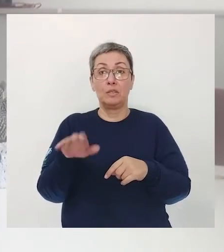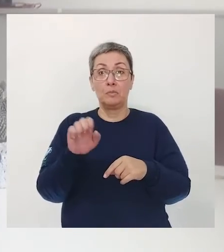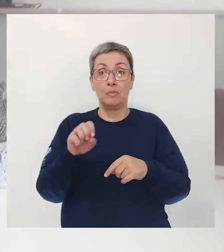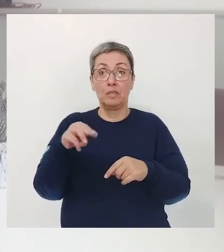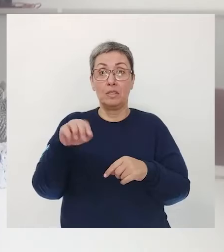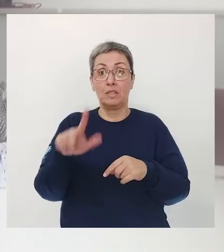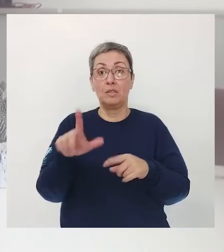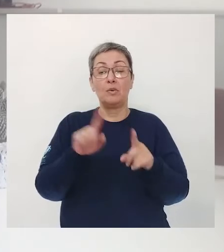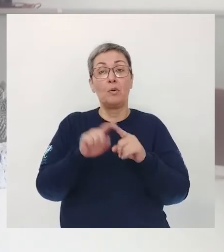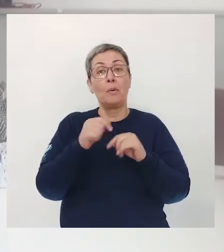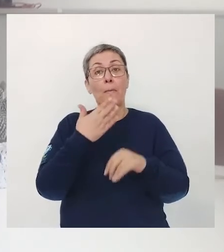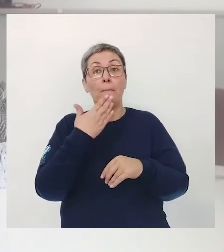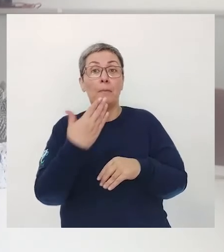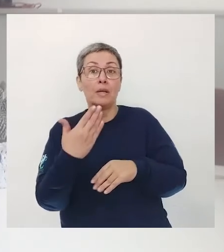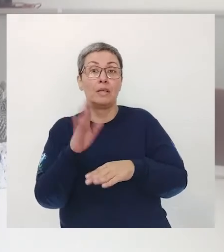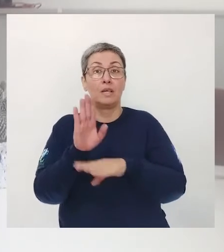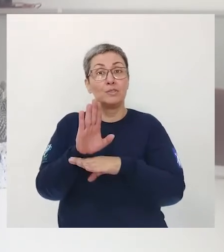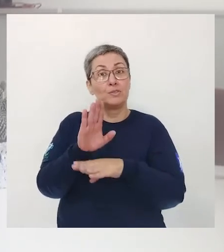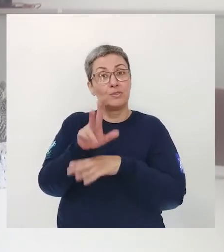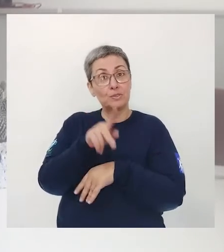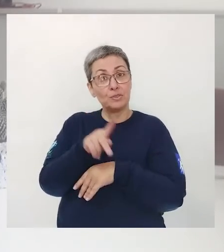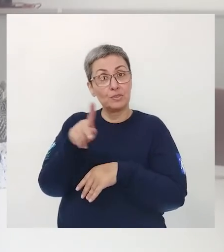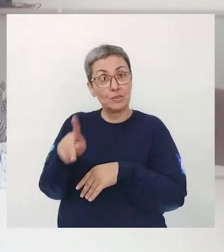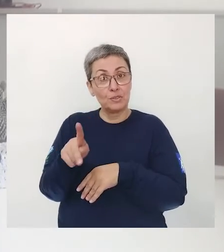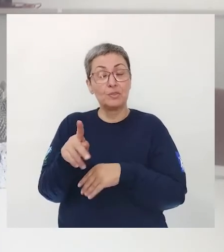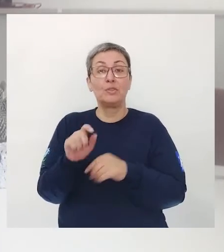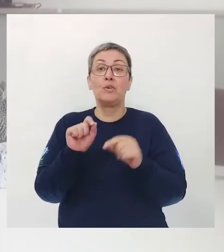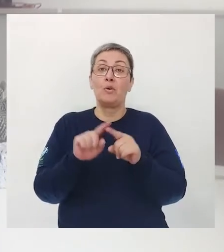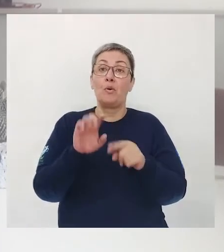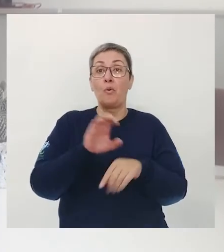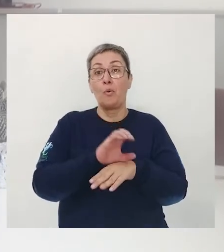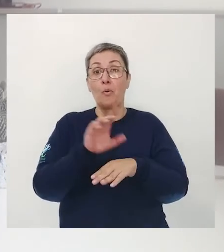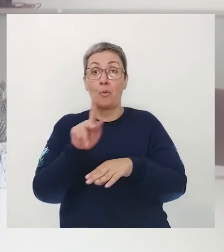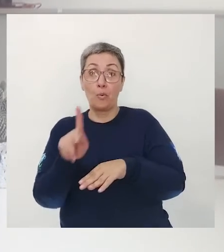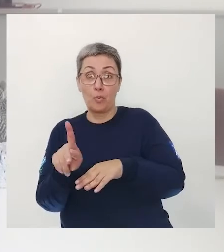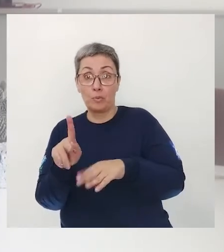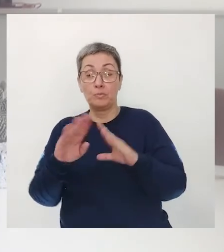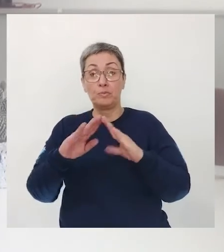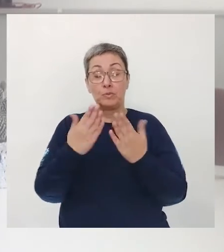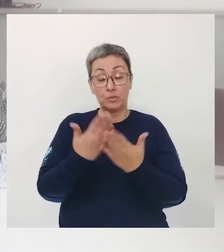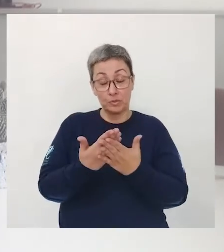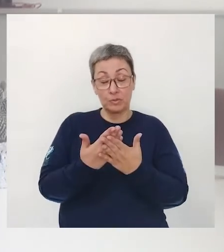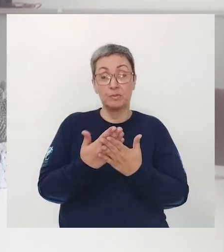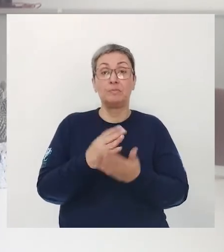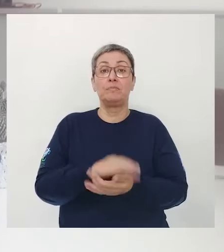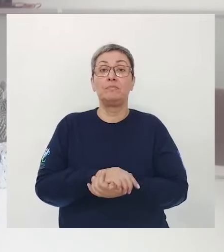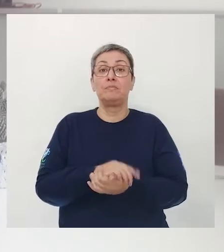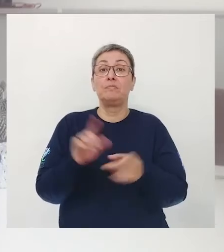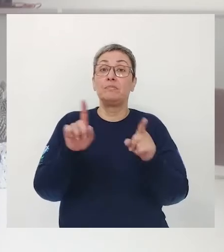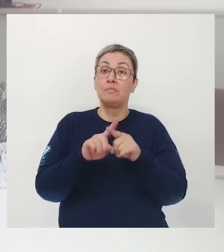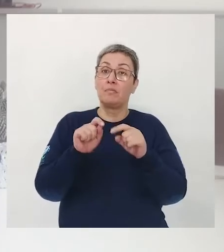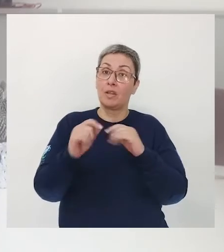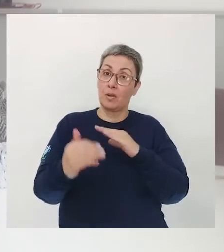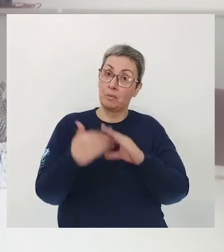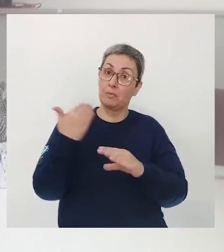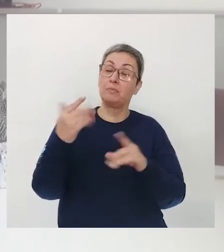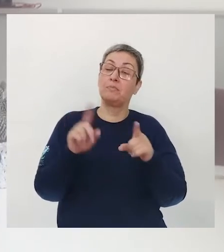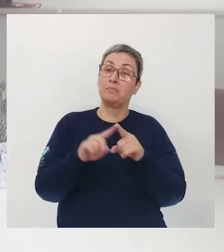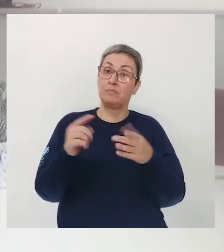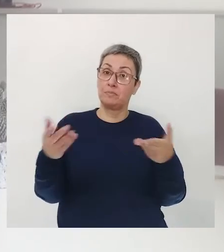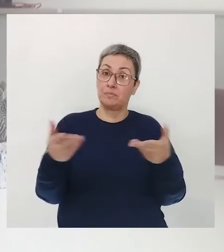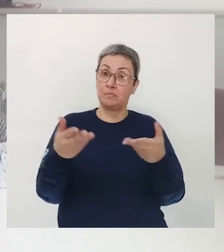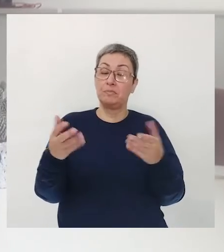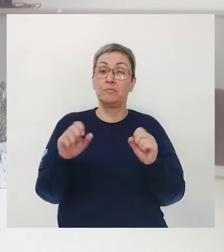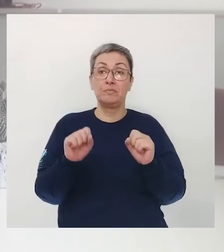Ou peça Ajuda para o seu Professor Ou professora Ou para o seu Coordenador Coordenador aí Da sua escola Para nos enviar